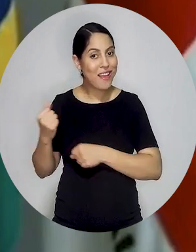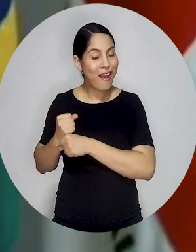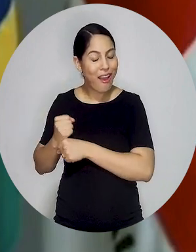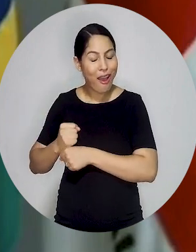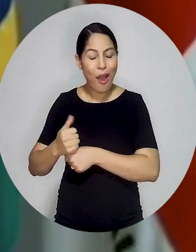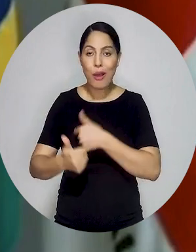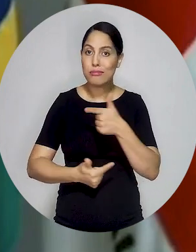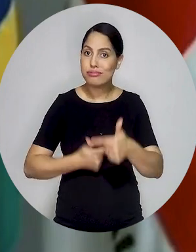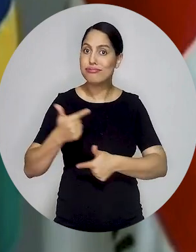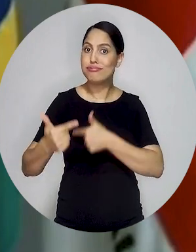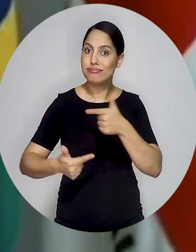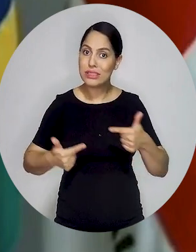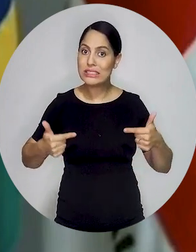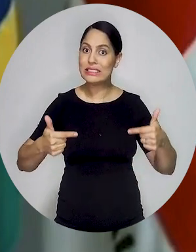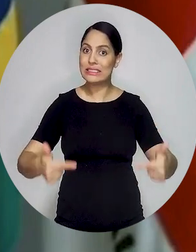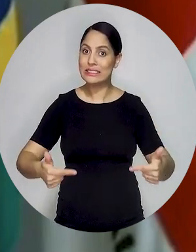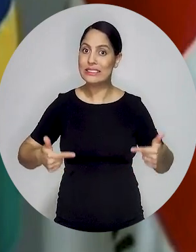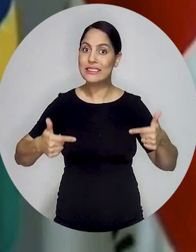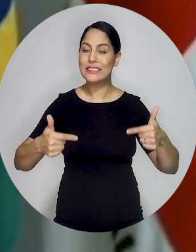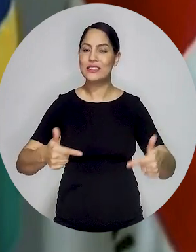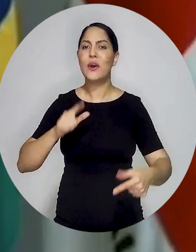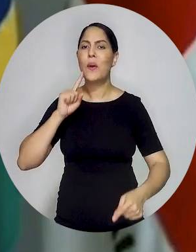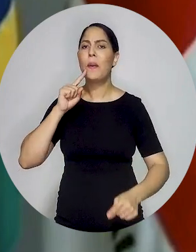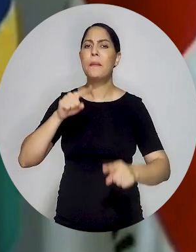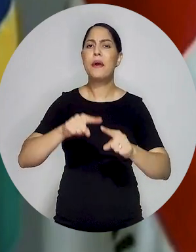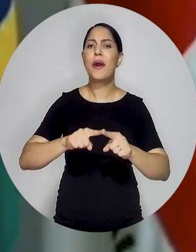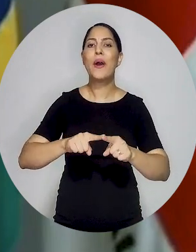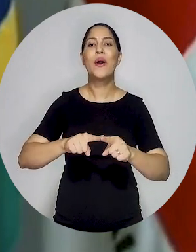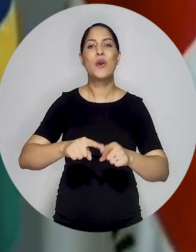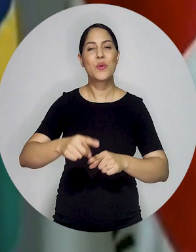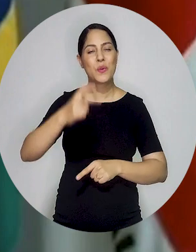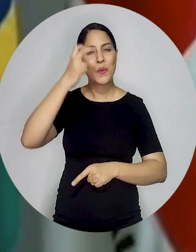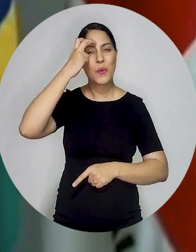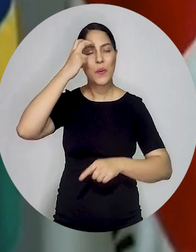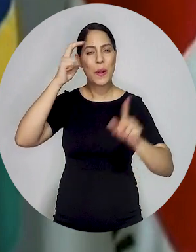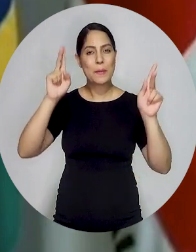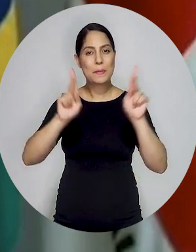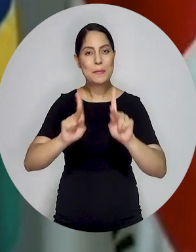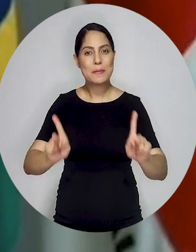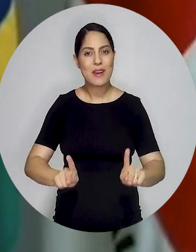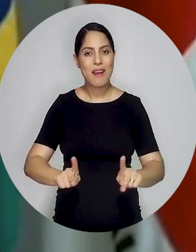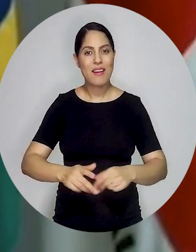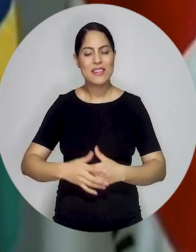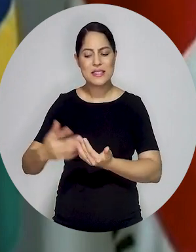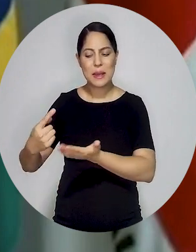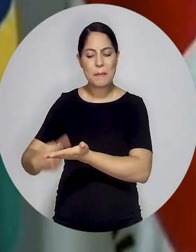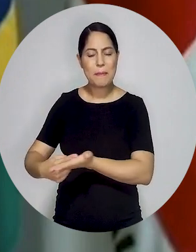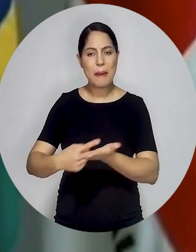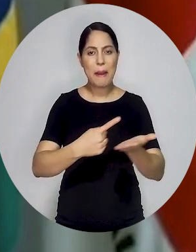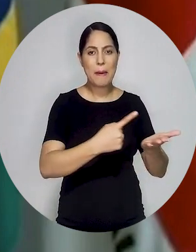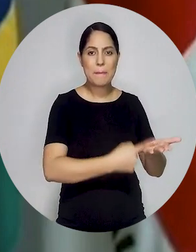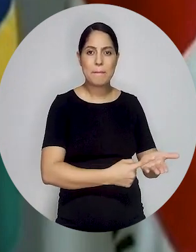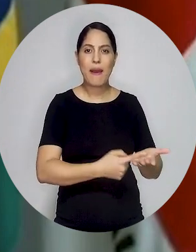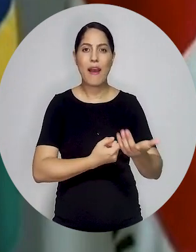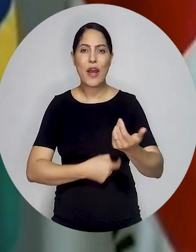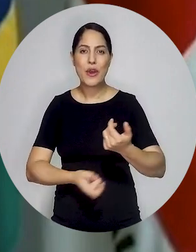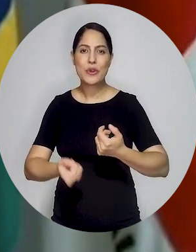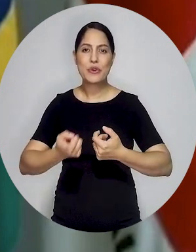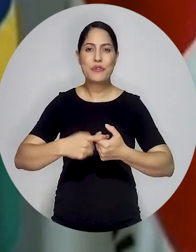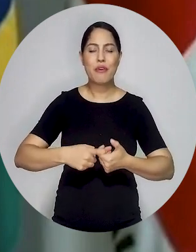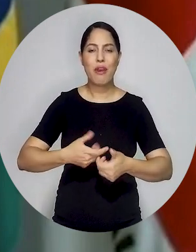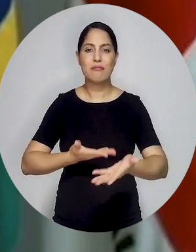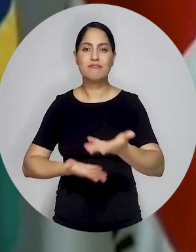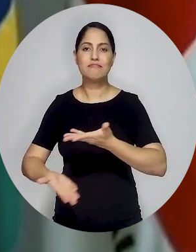para duas décadas de trabalho contínuo e disseminação de uma cultura de paz, de acordo, de conveniência,